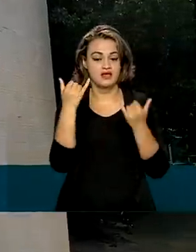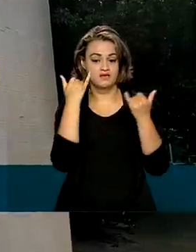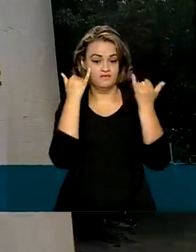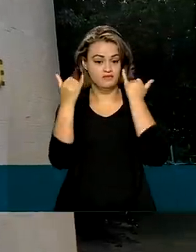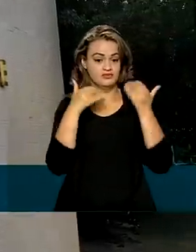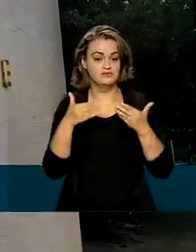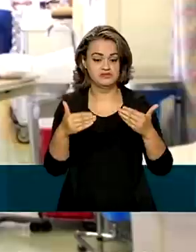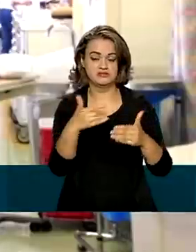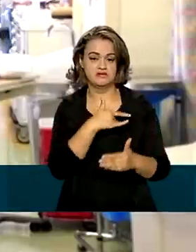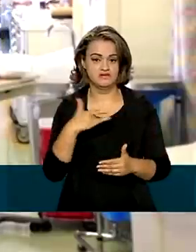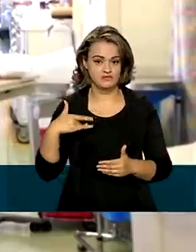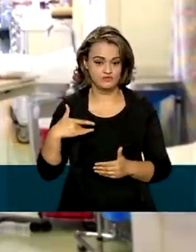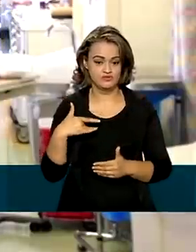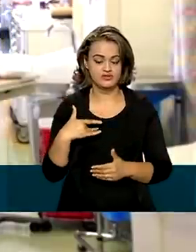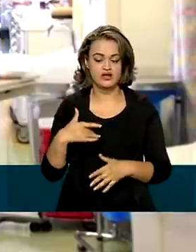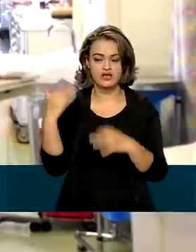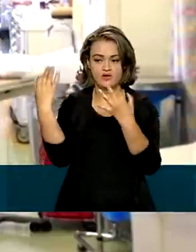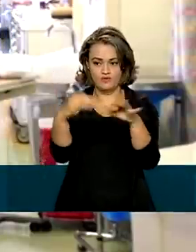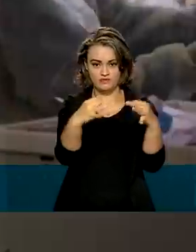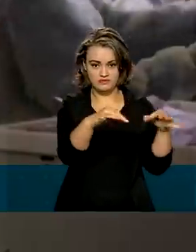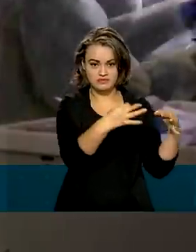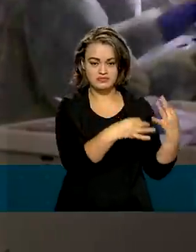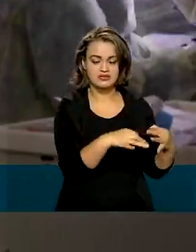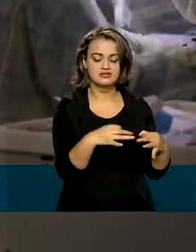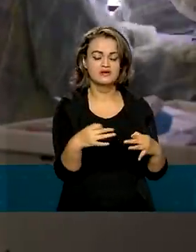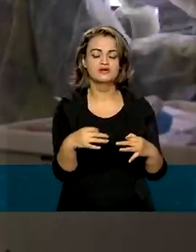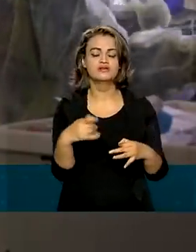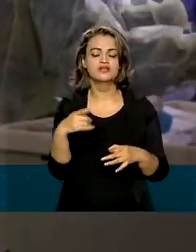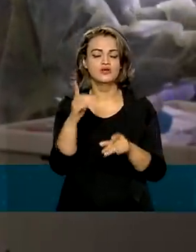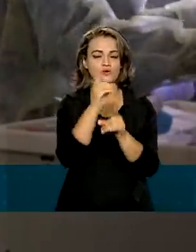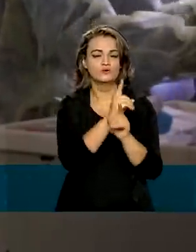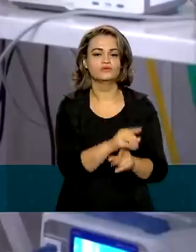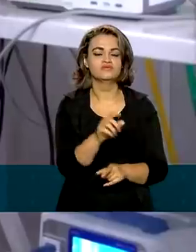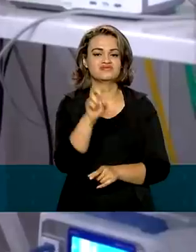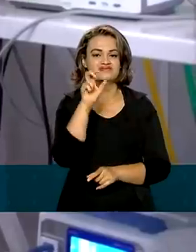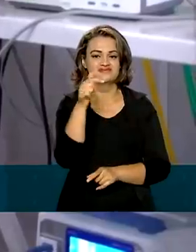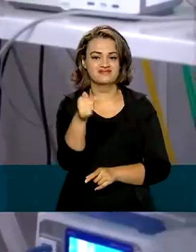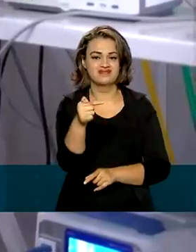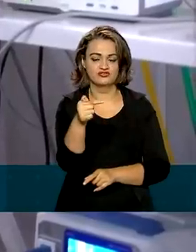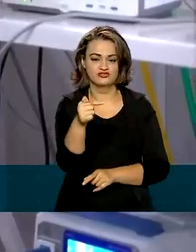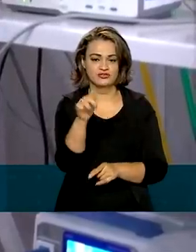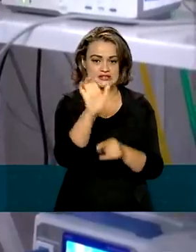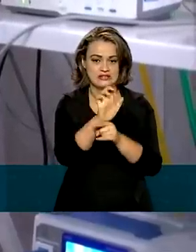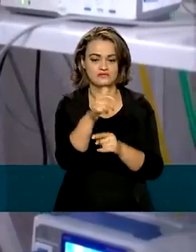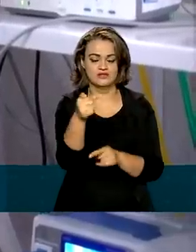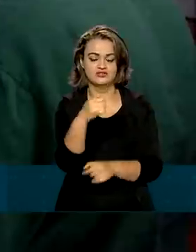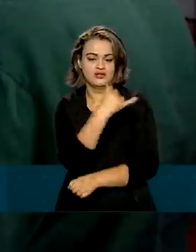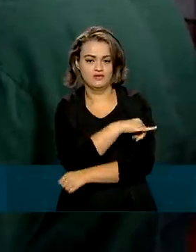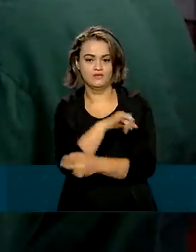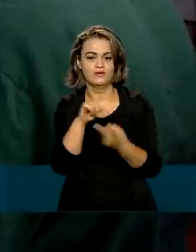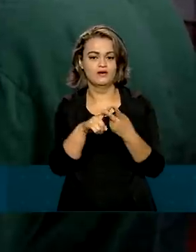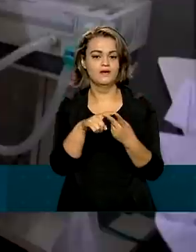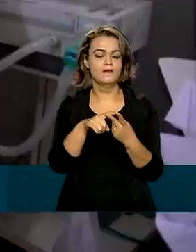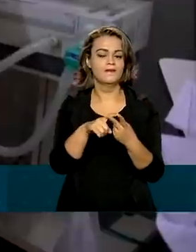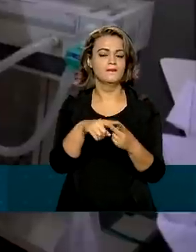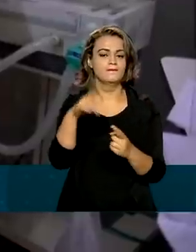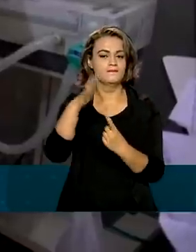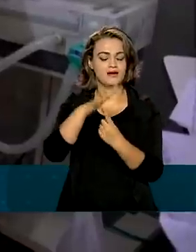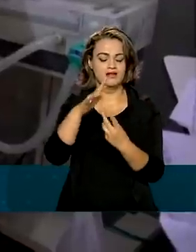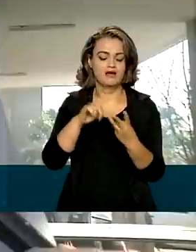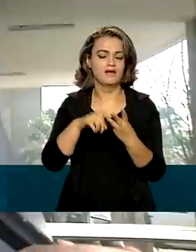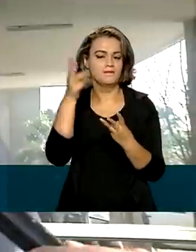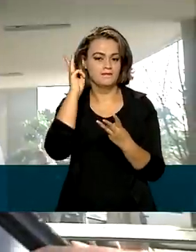Ministério da Saúde, os registros foram feitos em sete estados, dentre eles Rio de Janeiro, Paraná e